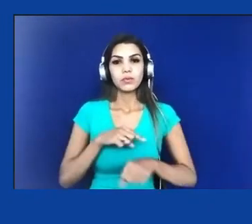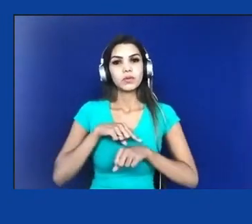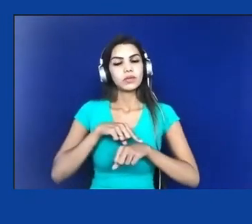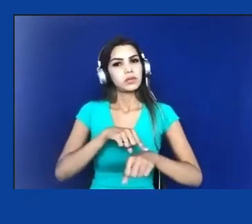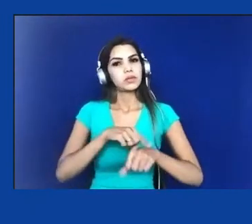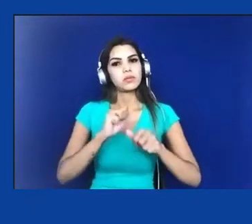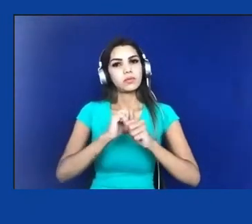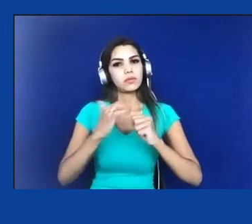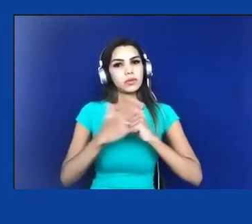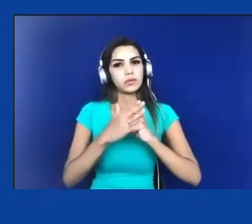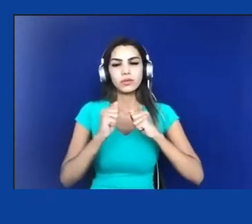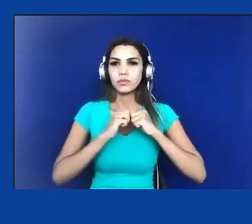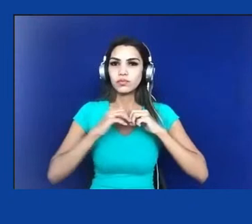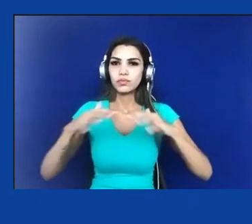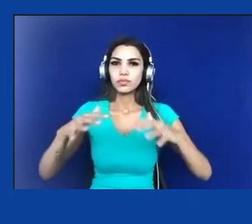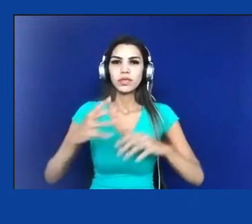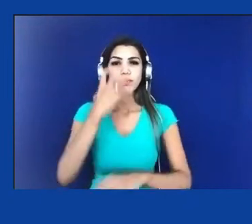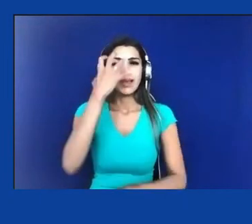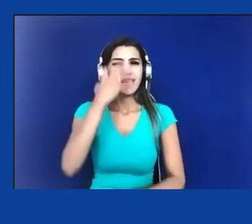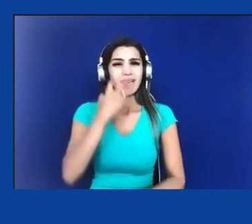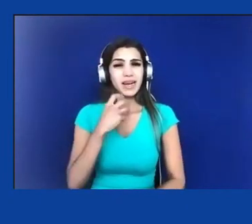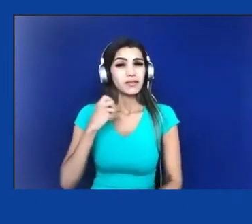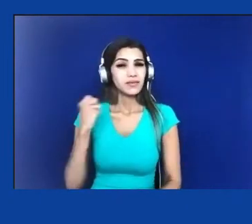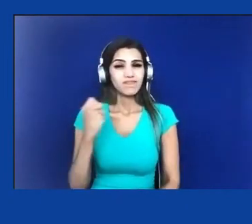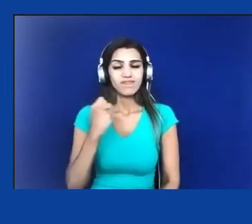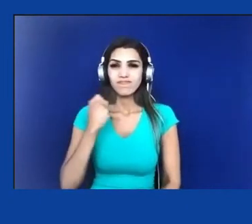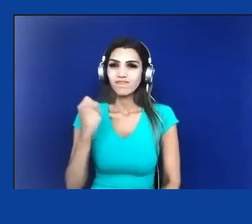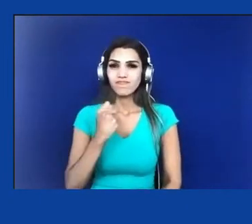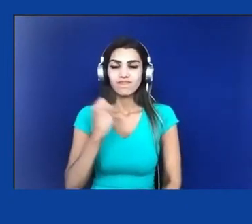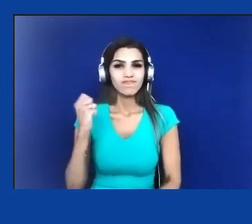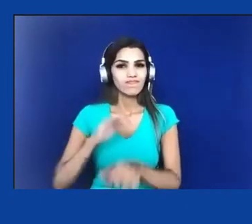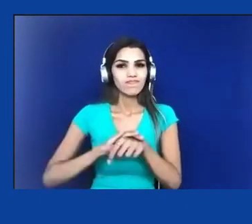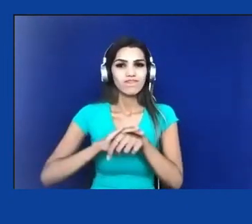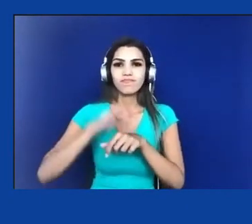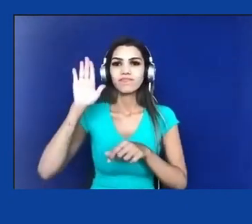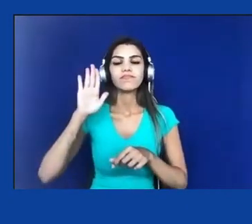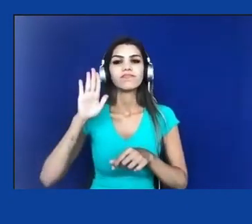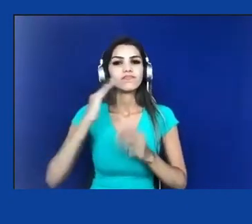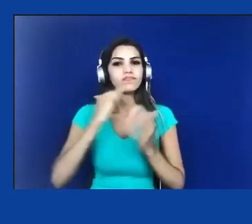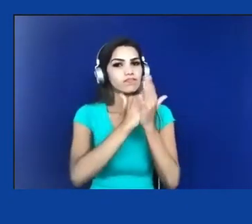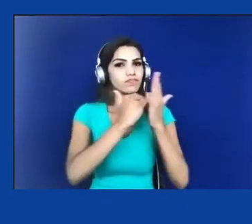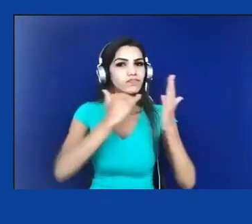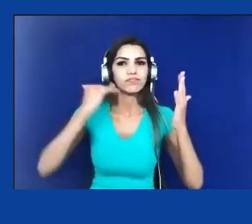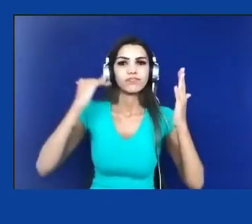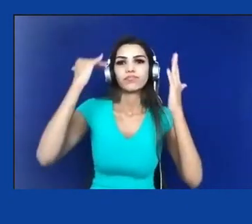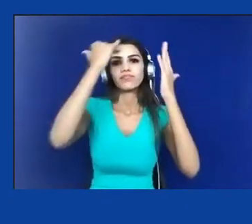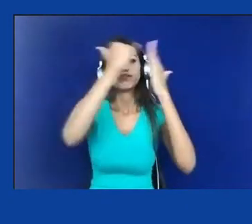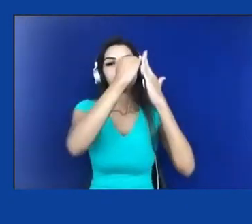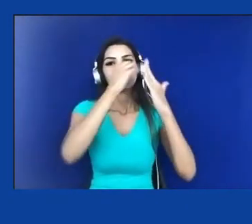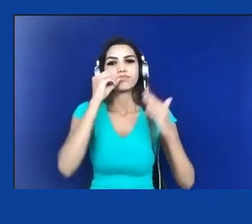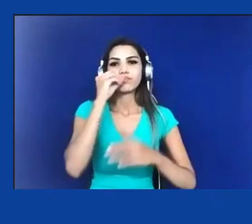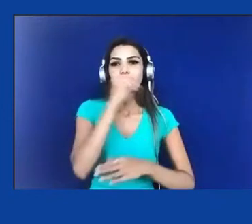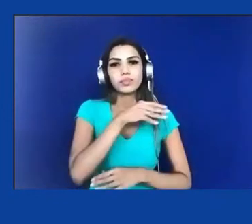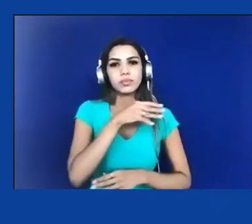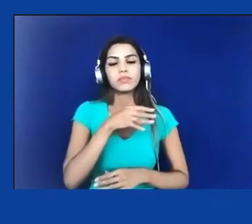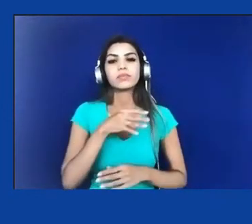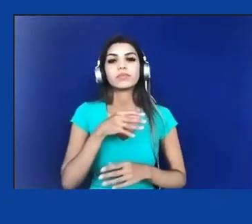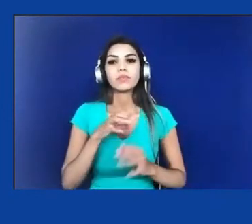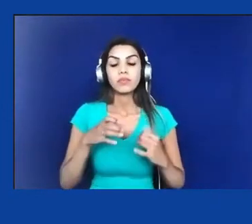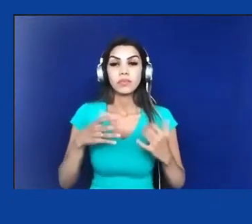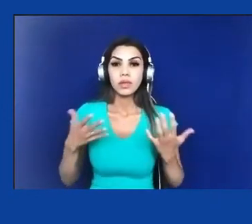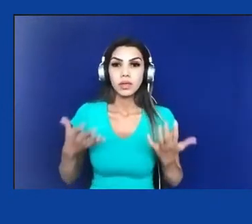Enfim, é urgente o reconhecimento de que os homicídios, as mortes violentas são